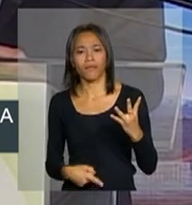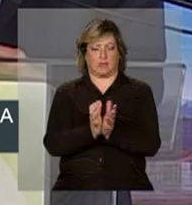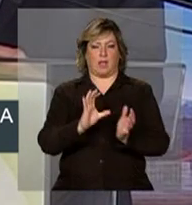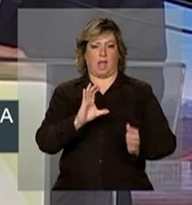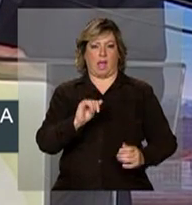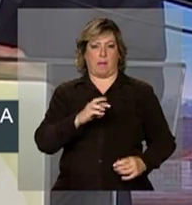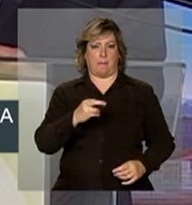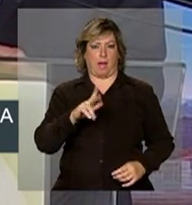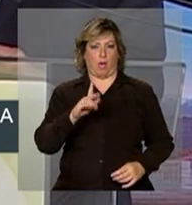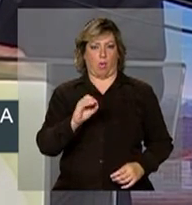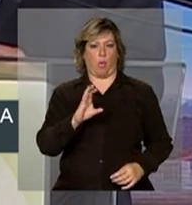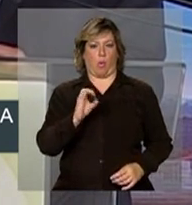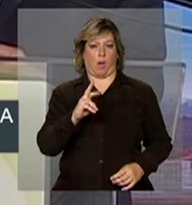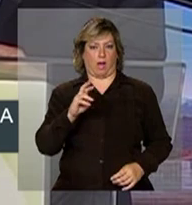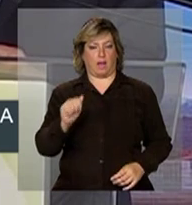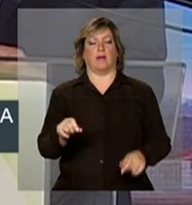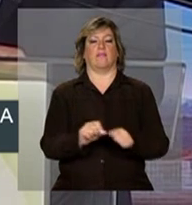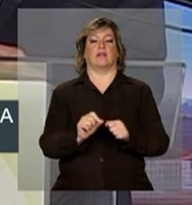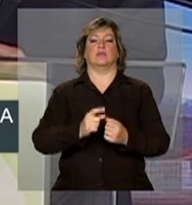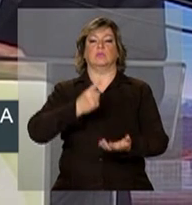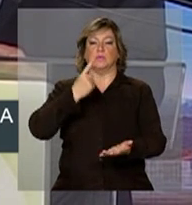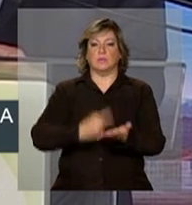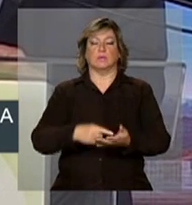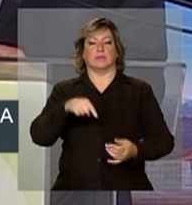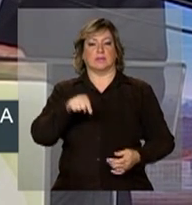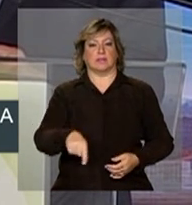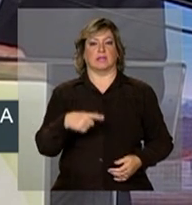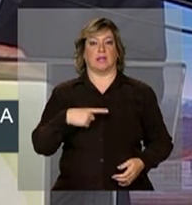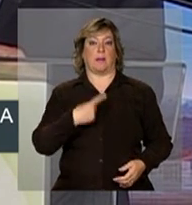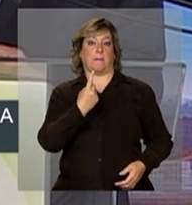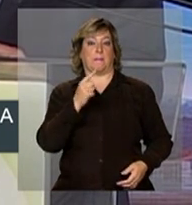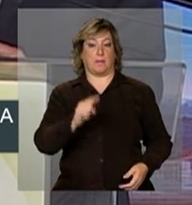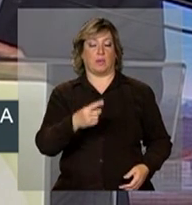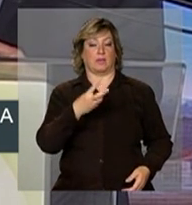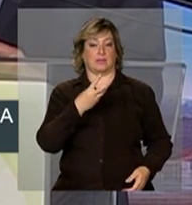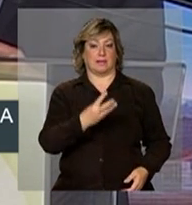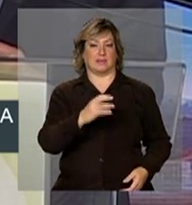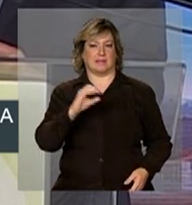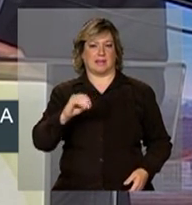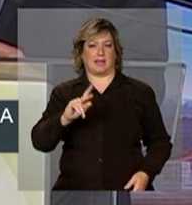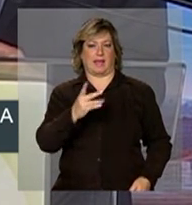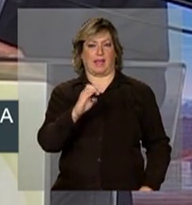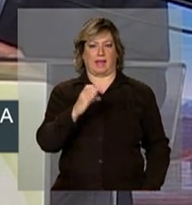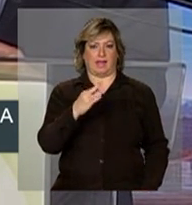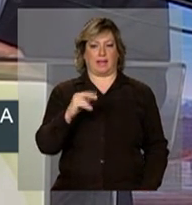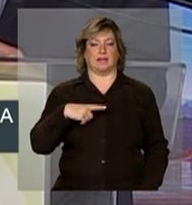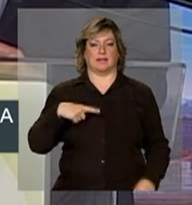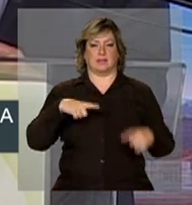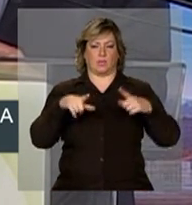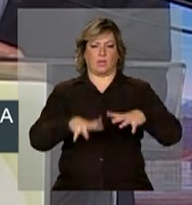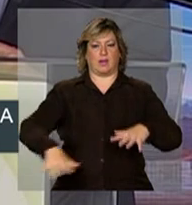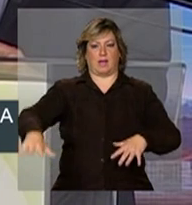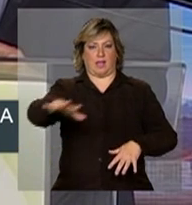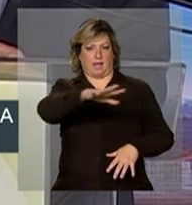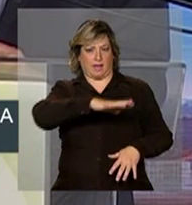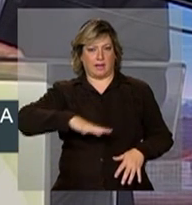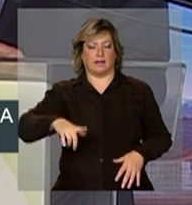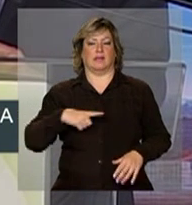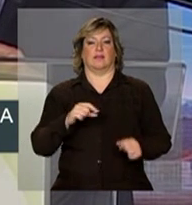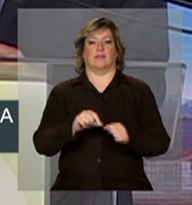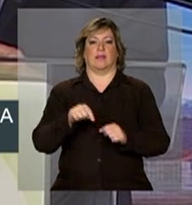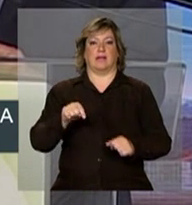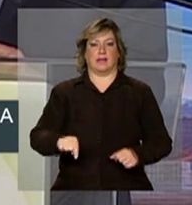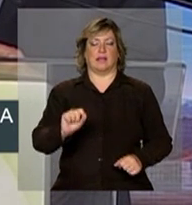Corrêa que fizeram cumprir nestes 1.300 hectares de áreas que compreendem a hidrelétrica distrito